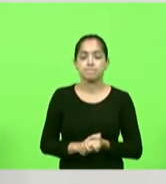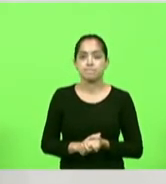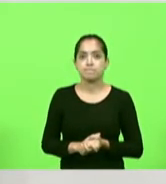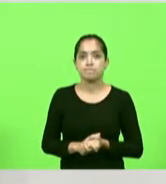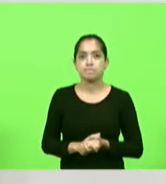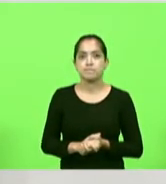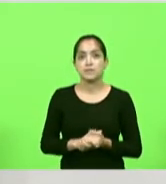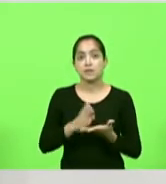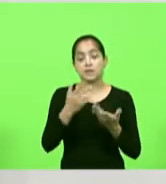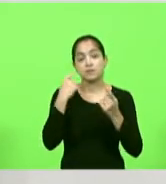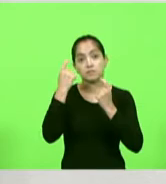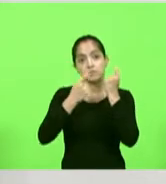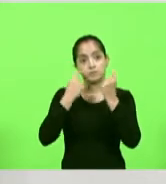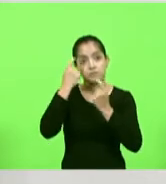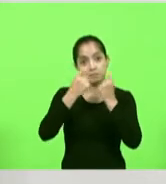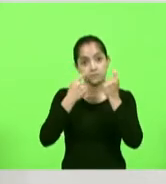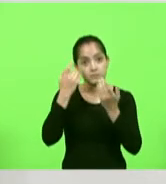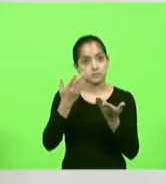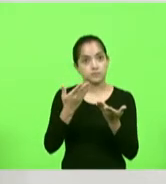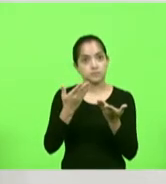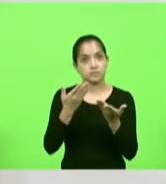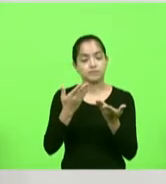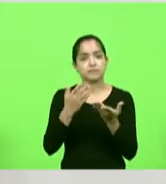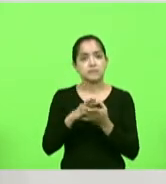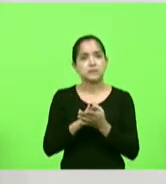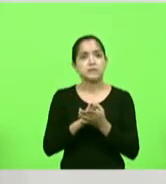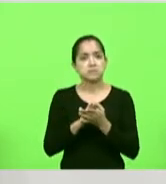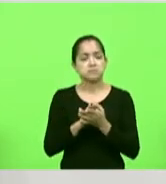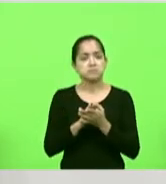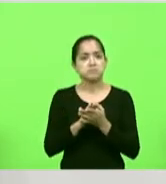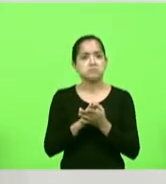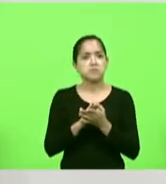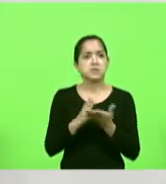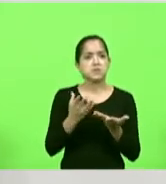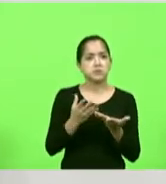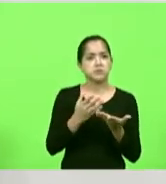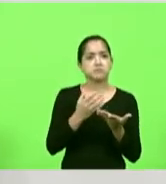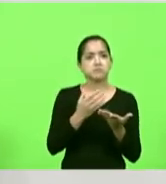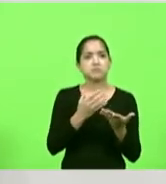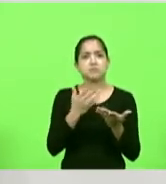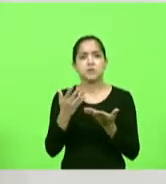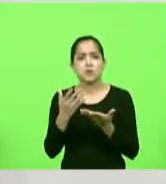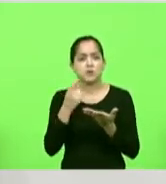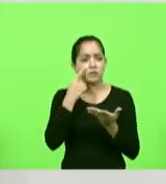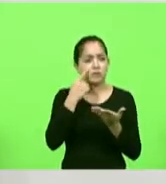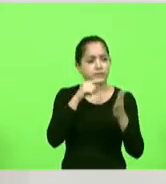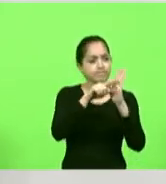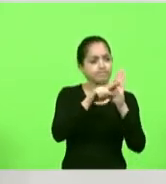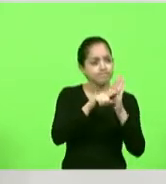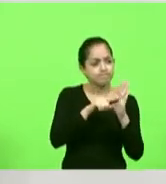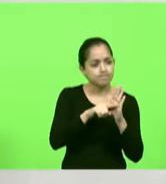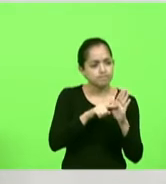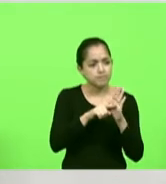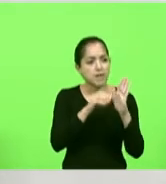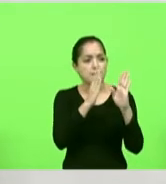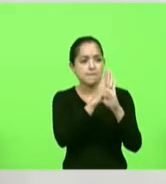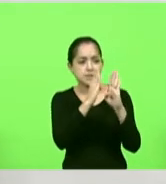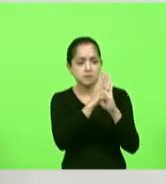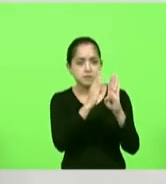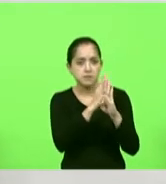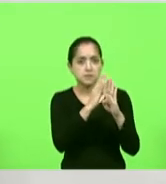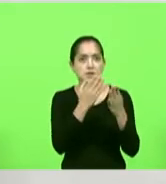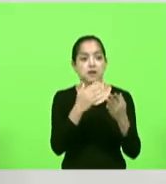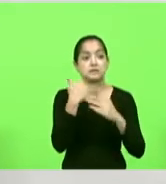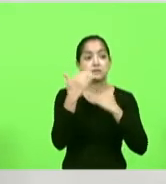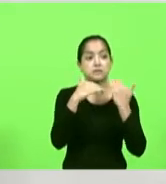a minha preocupação é com essas roupas e eu fiquei contente porque depois que eu comecei a falar sobre esse negócio de verificar os óbitos eu já